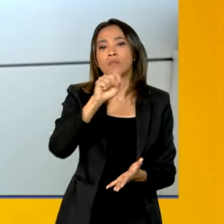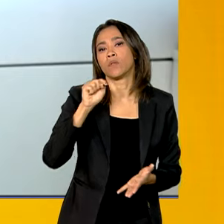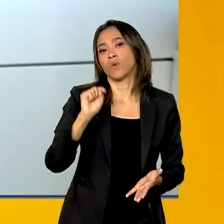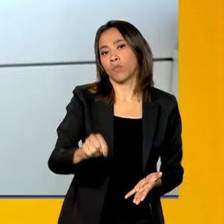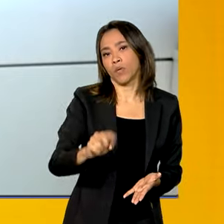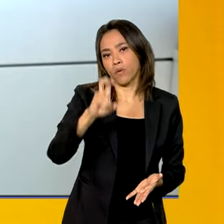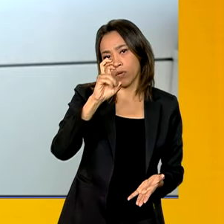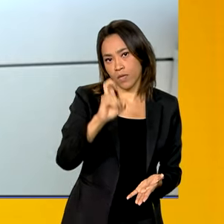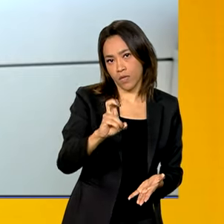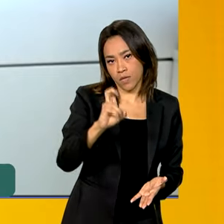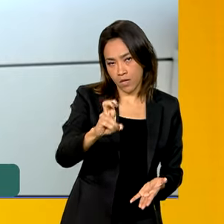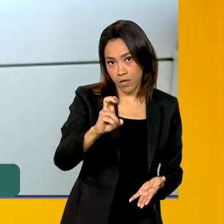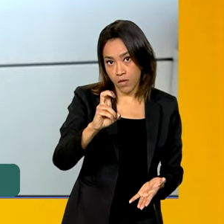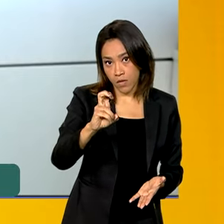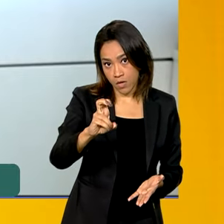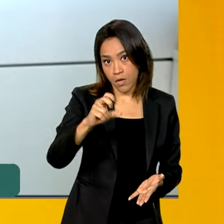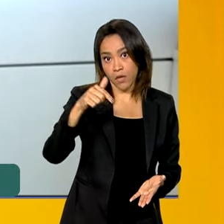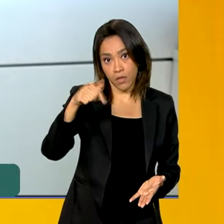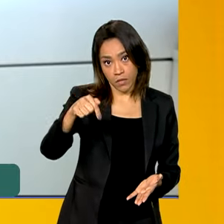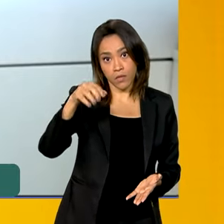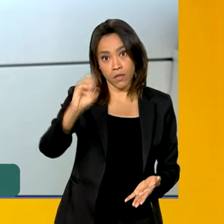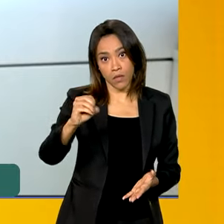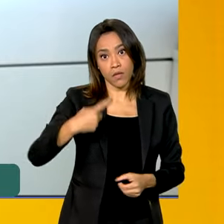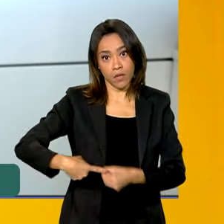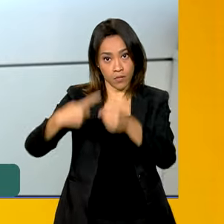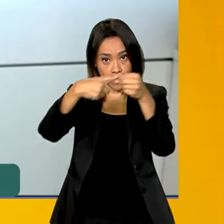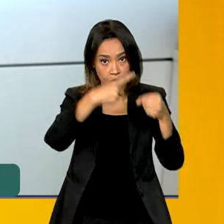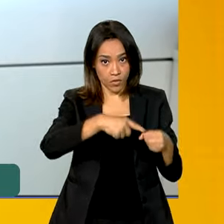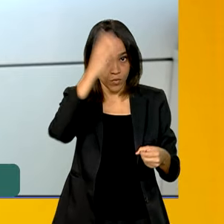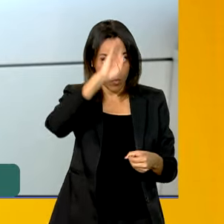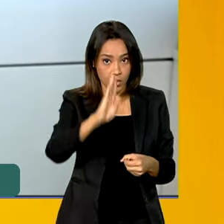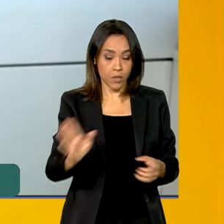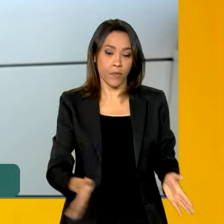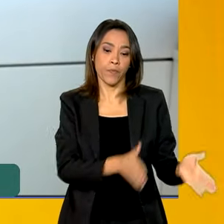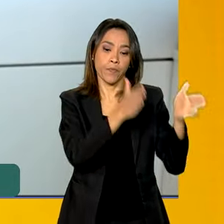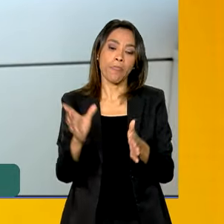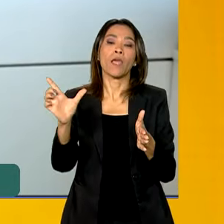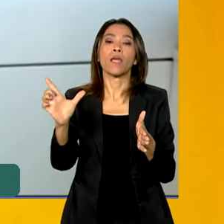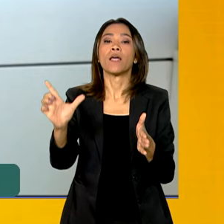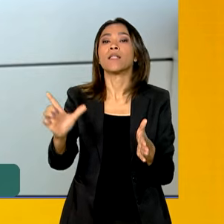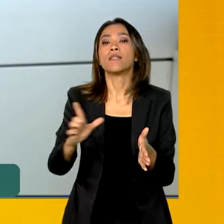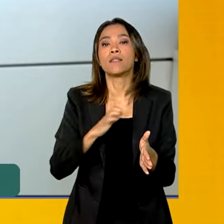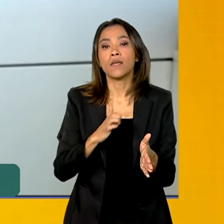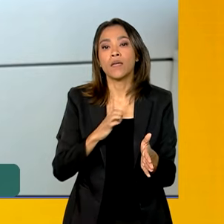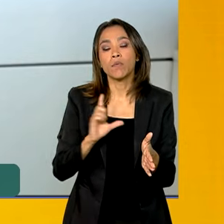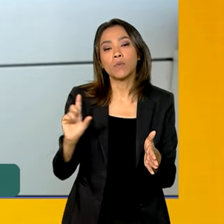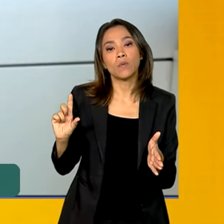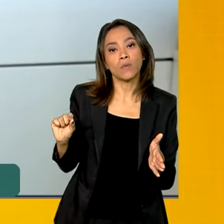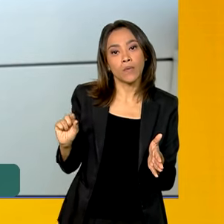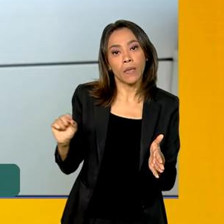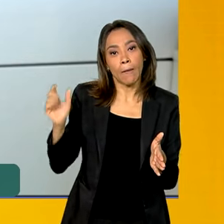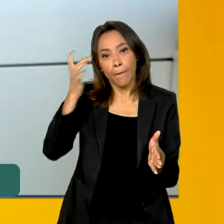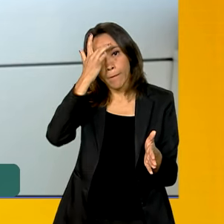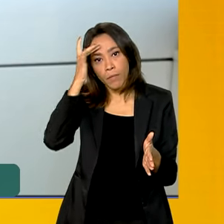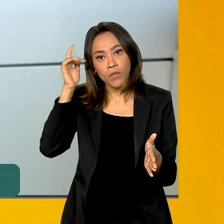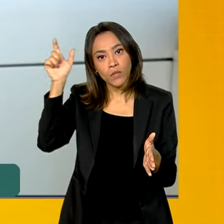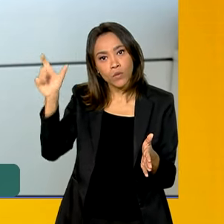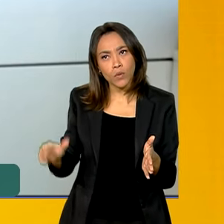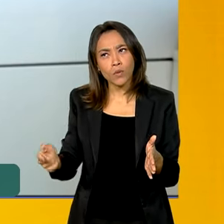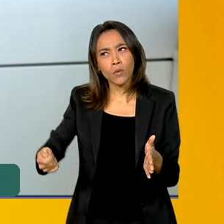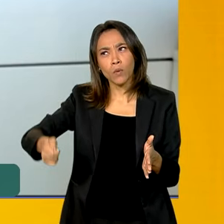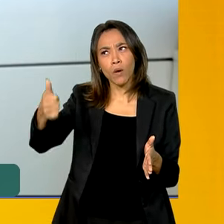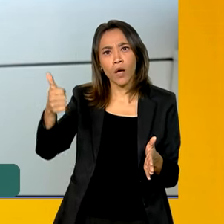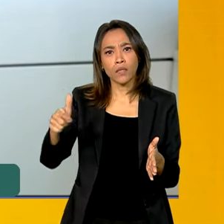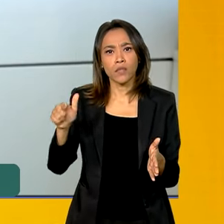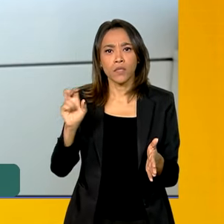municípios brasileiros, chega o Bolsa Família. Nós temos uma ordem de pessoas de quase 55